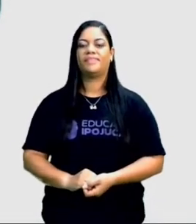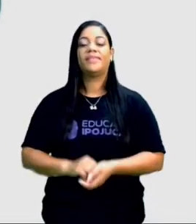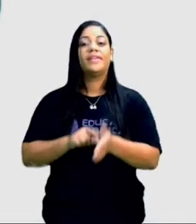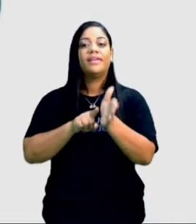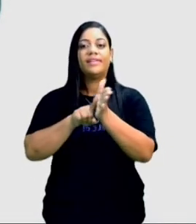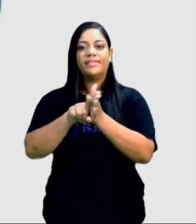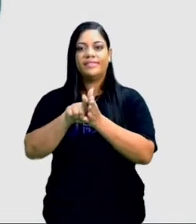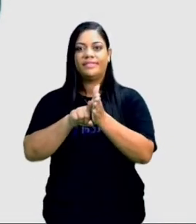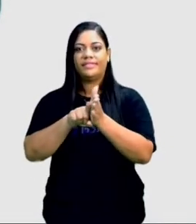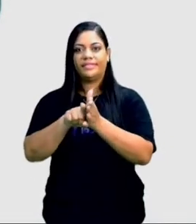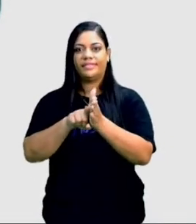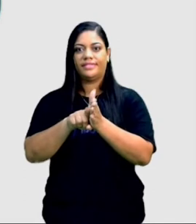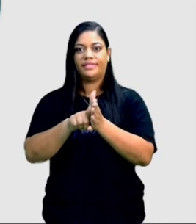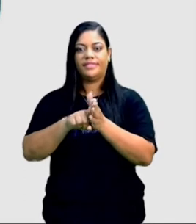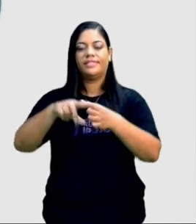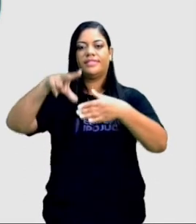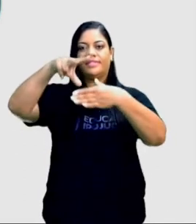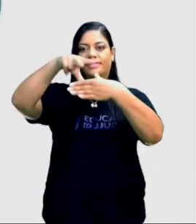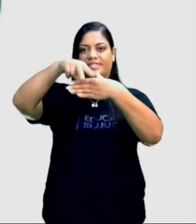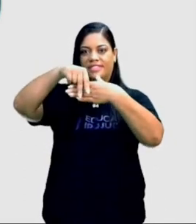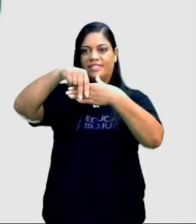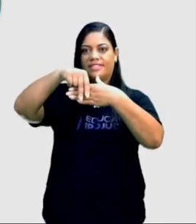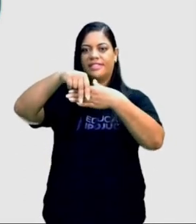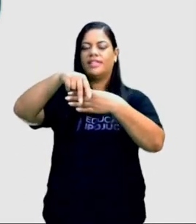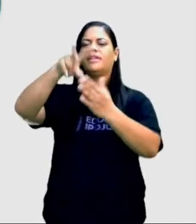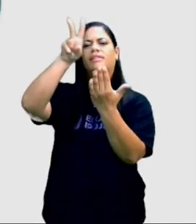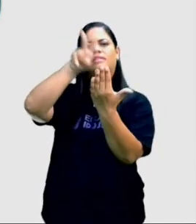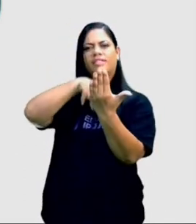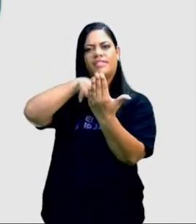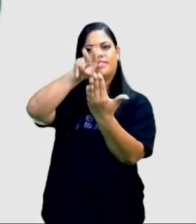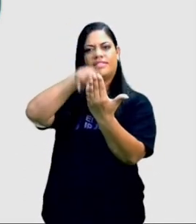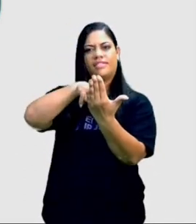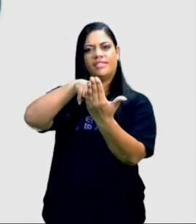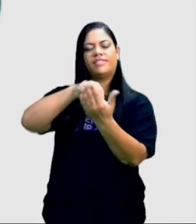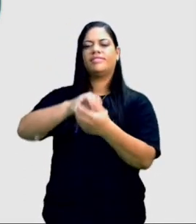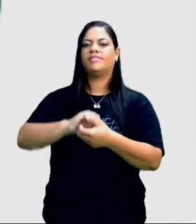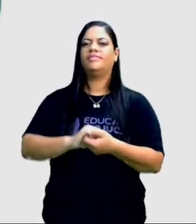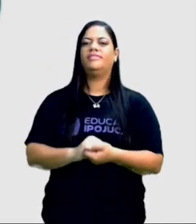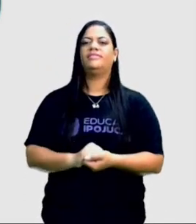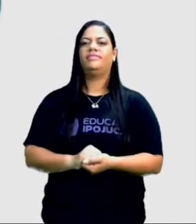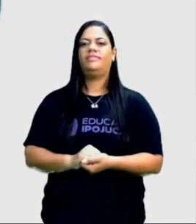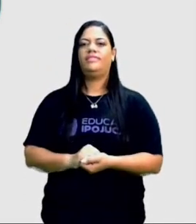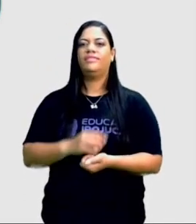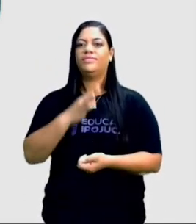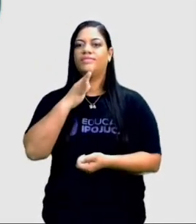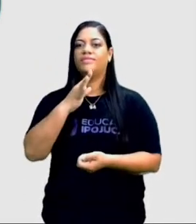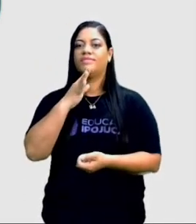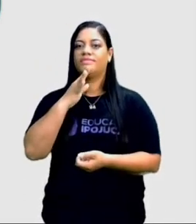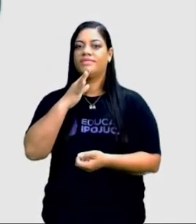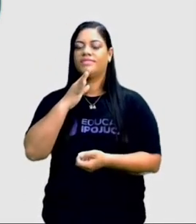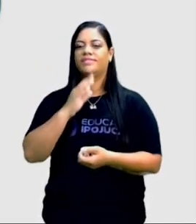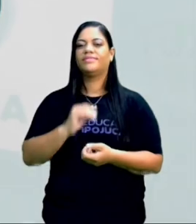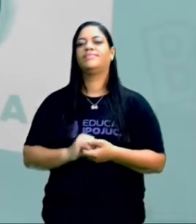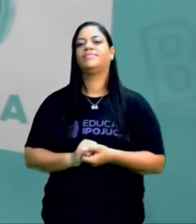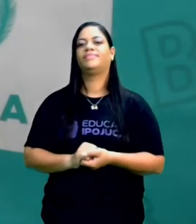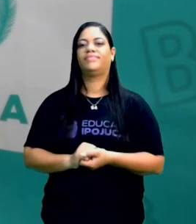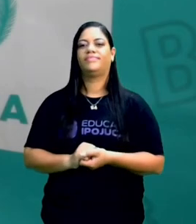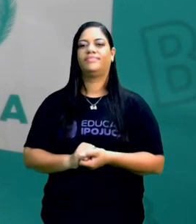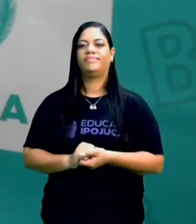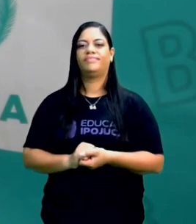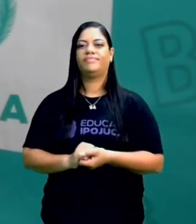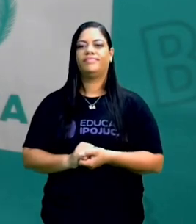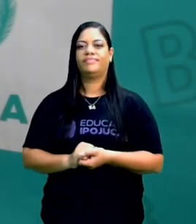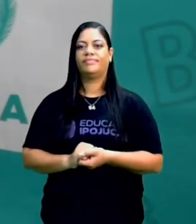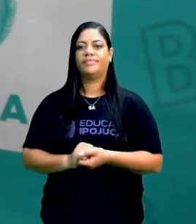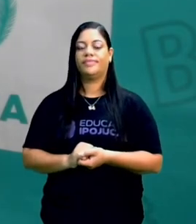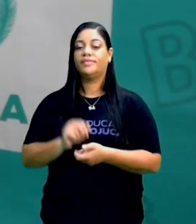Pesquise um cordel e leia reconhecendo os versos. Como assim? Você vai